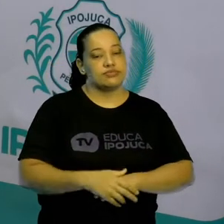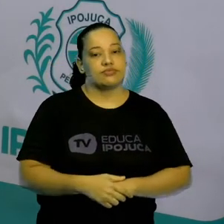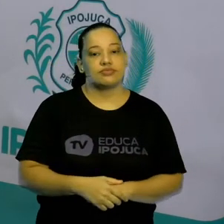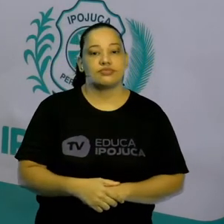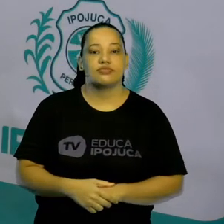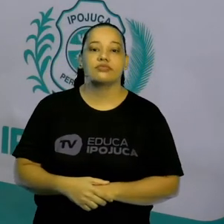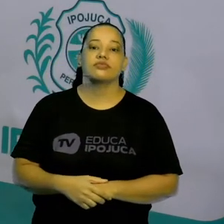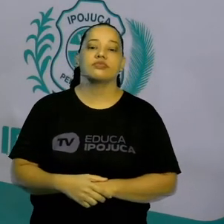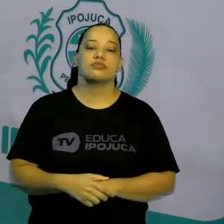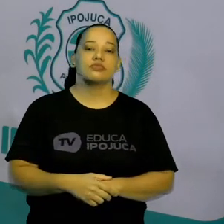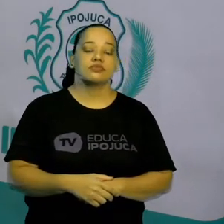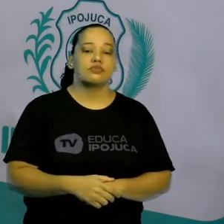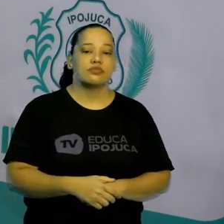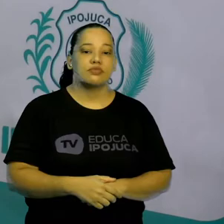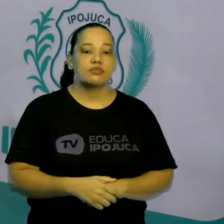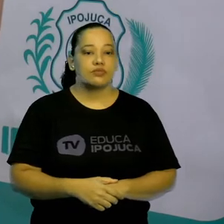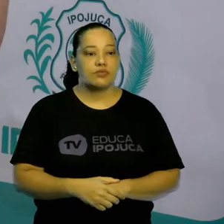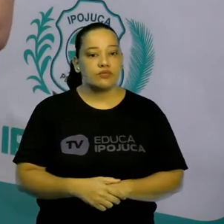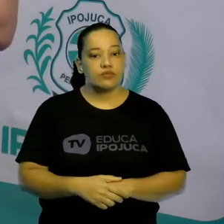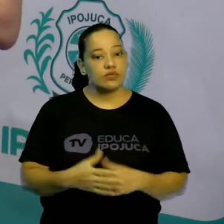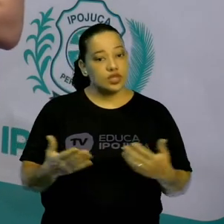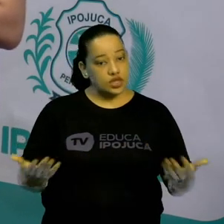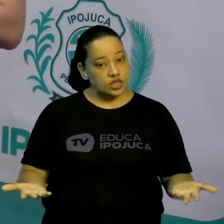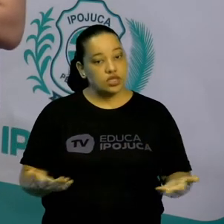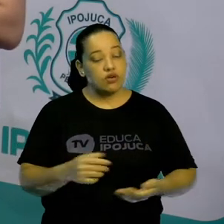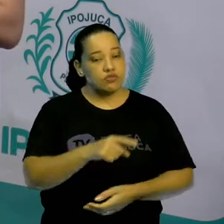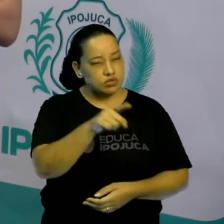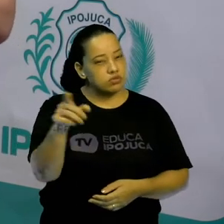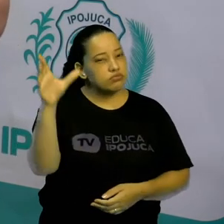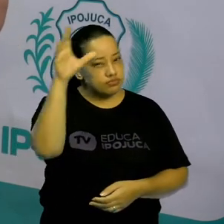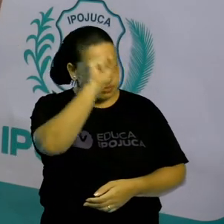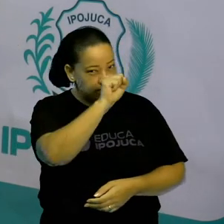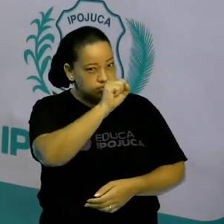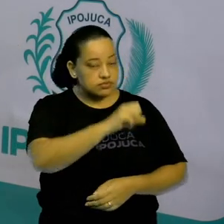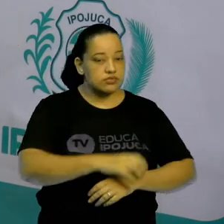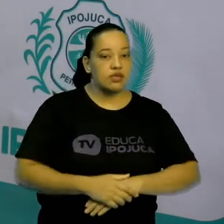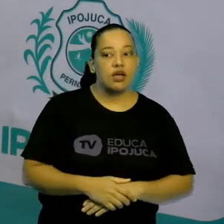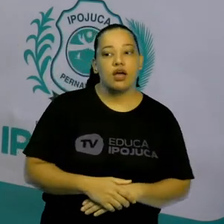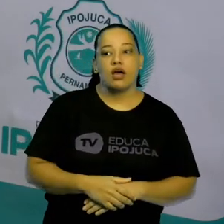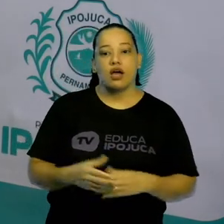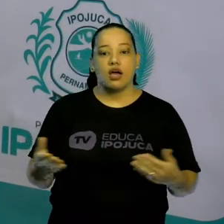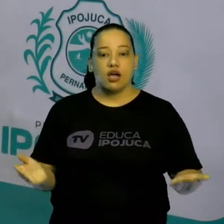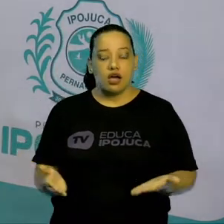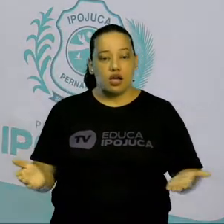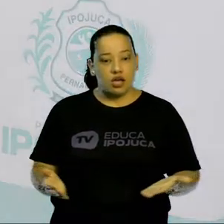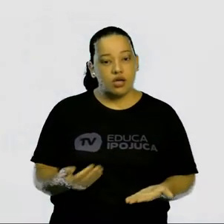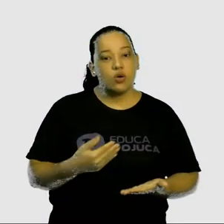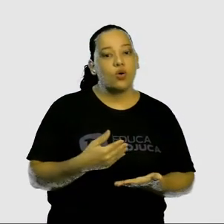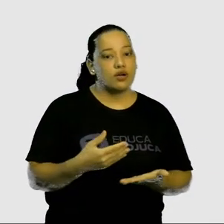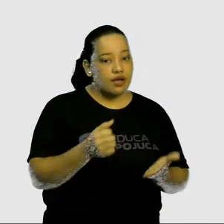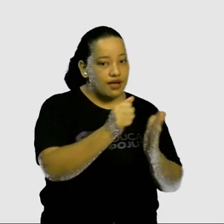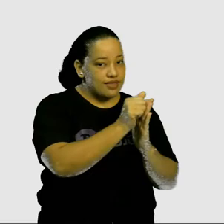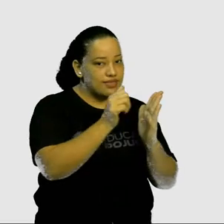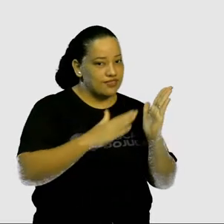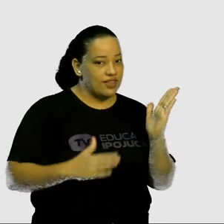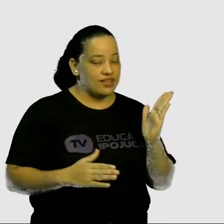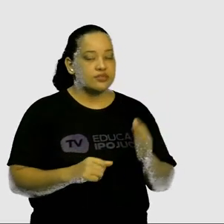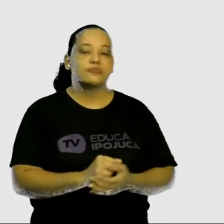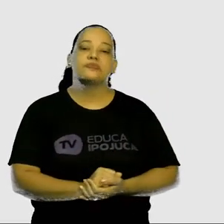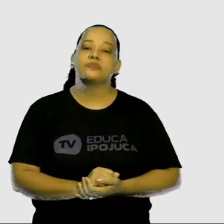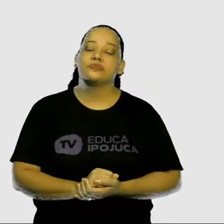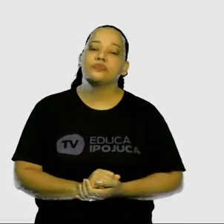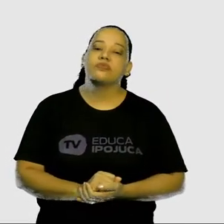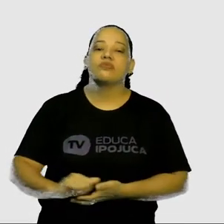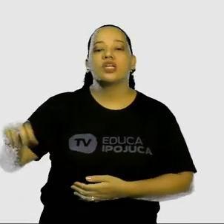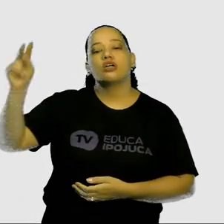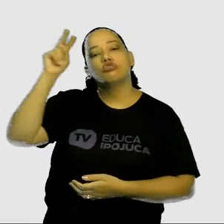Ok? E então, vocês estão conseguindo compreender? Vamos passar para a atividade, então. O que a